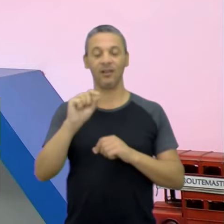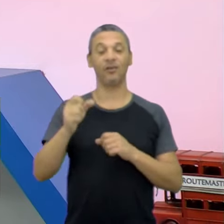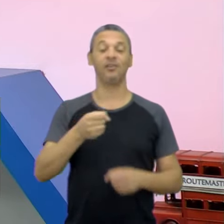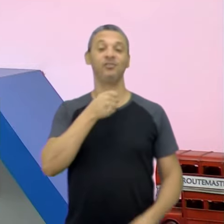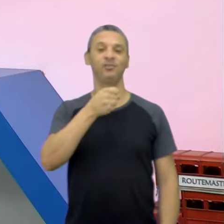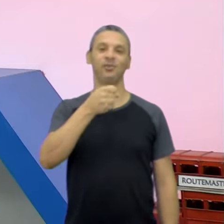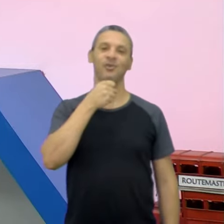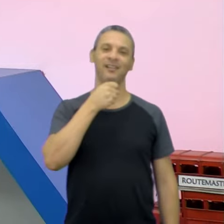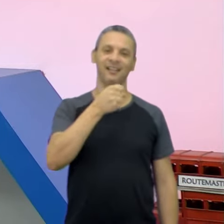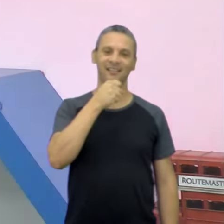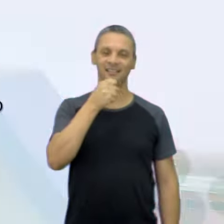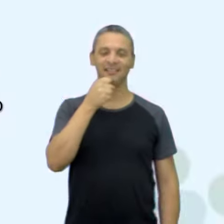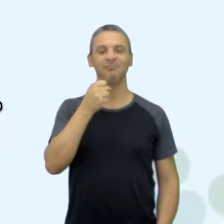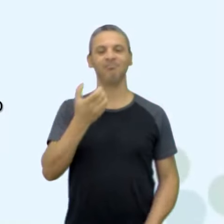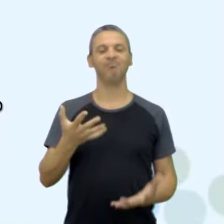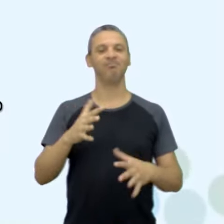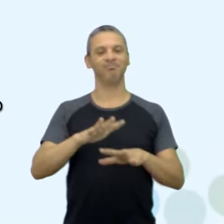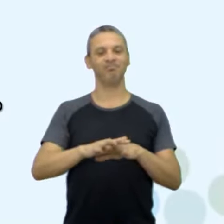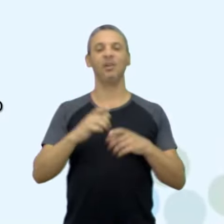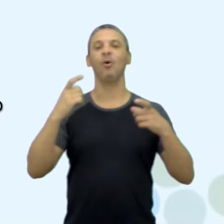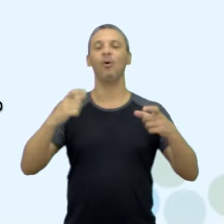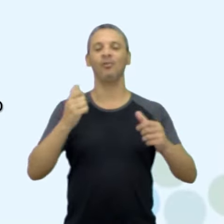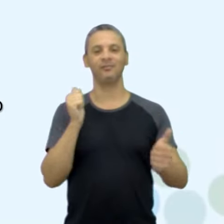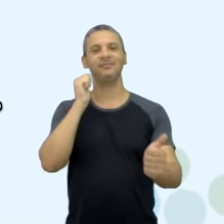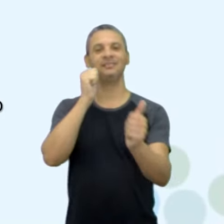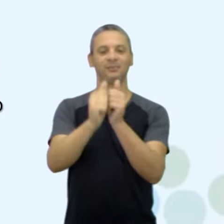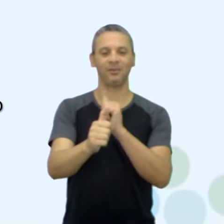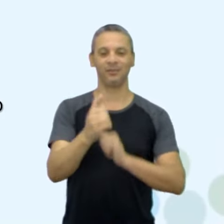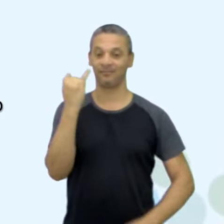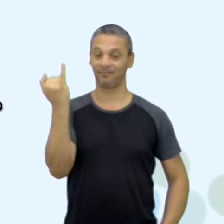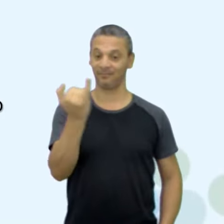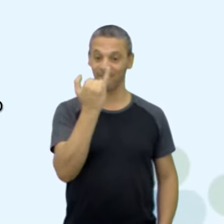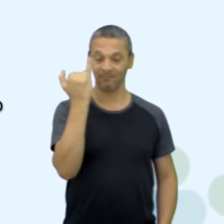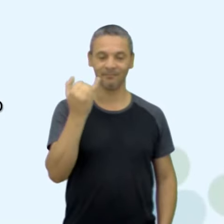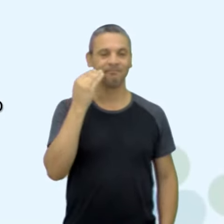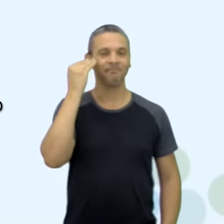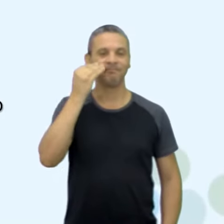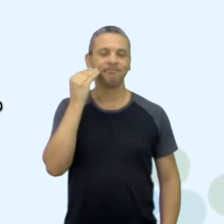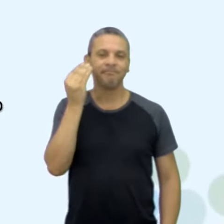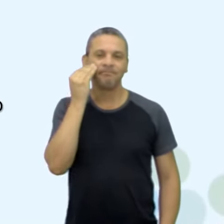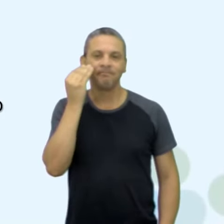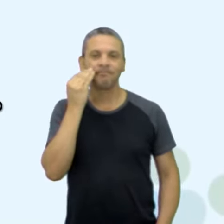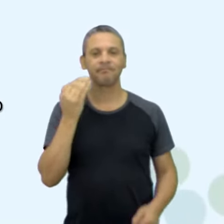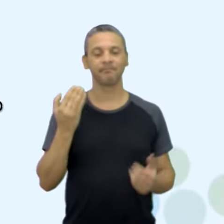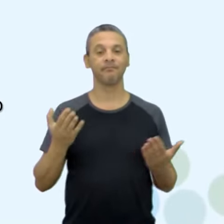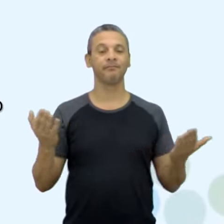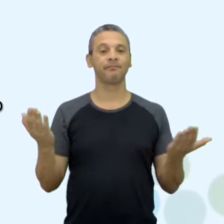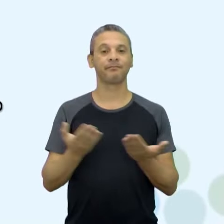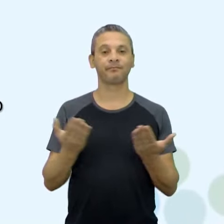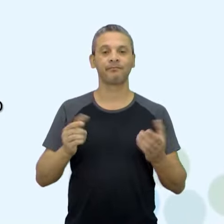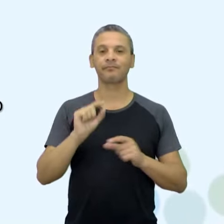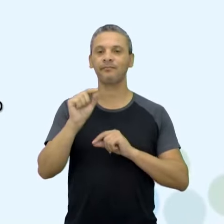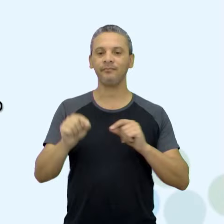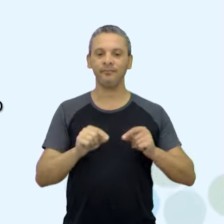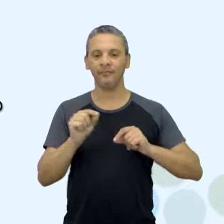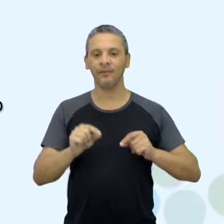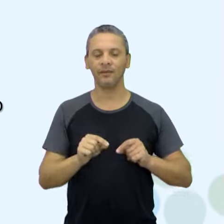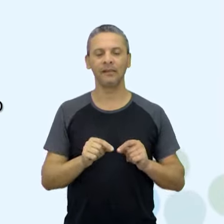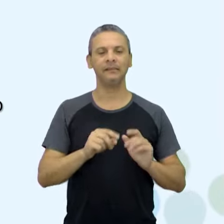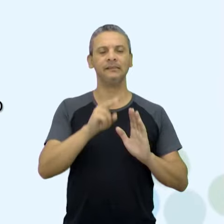Jornalismo e Inclusão nos Esportes, Práticas e Experimentações, hoje leitura de